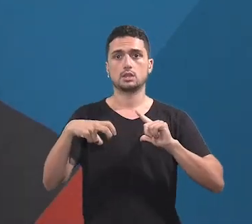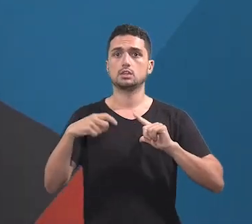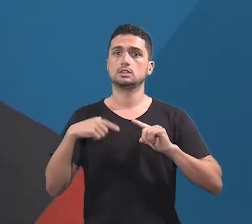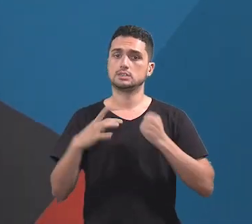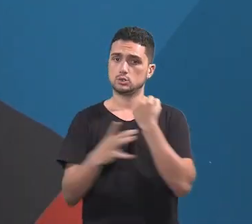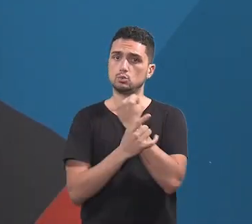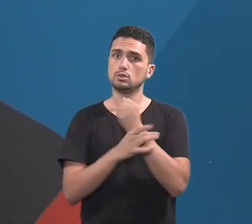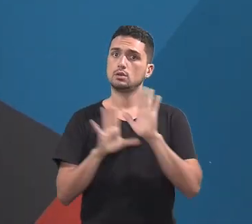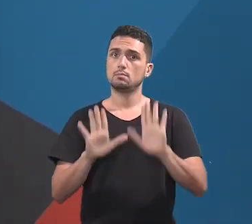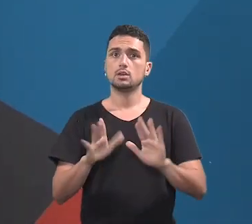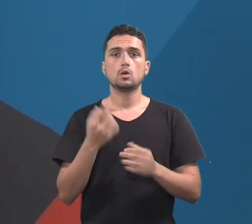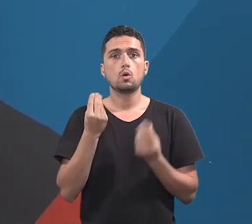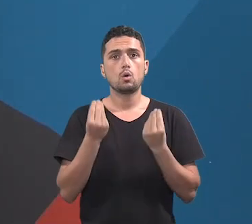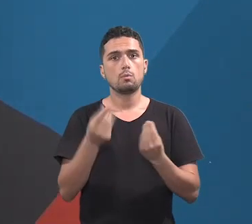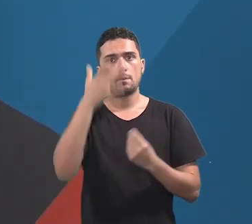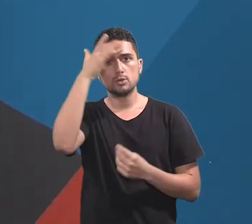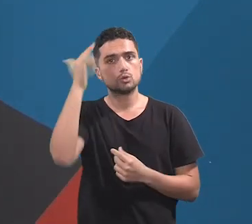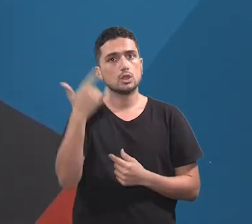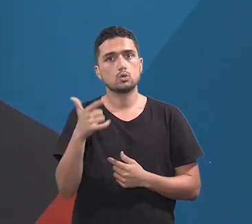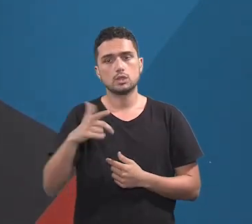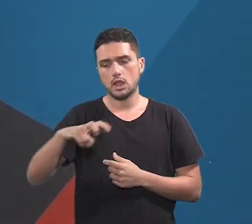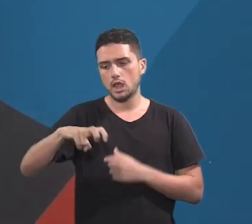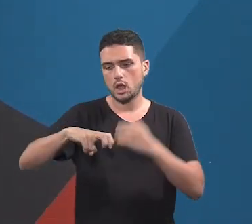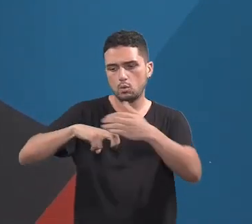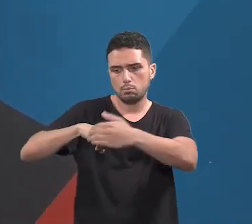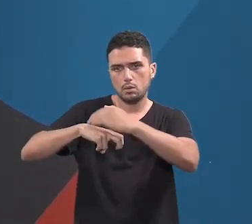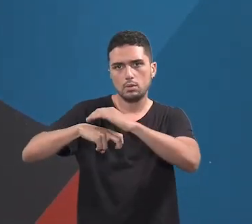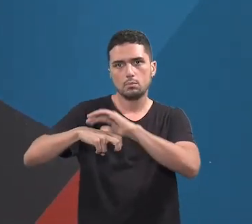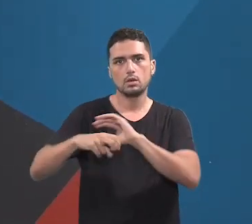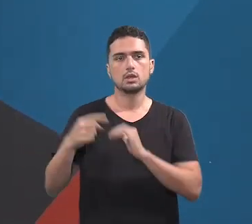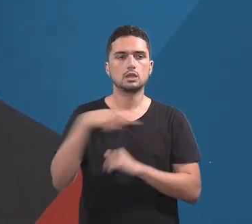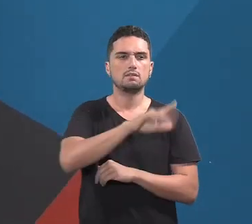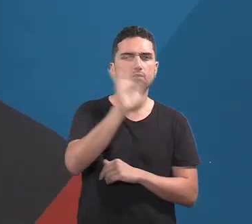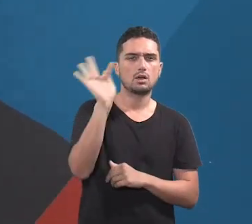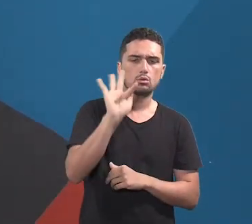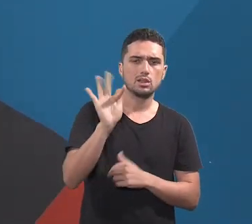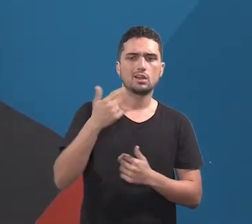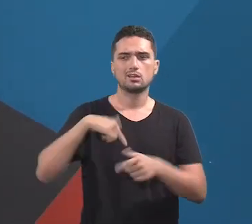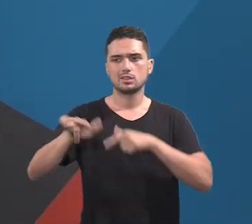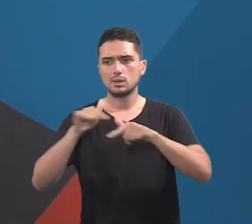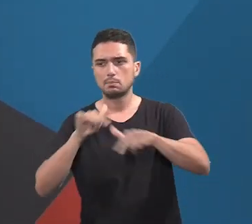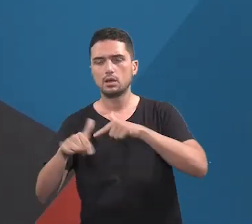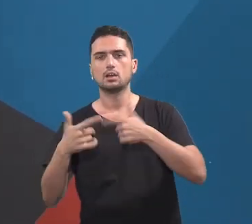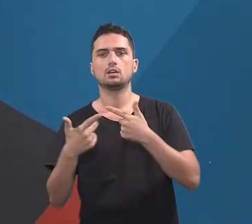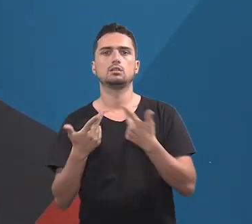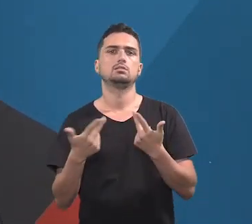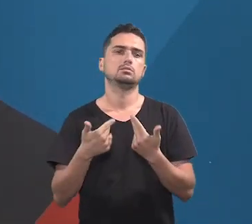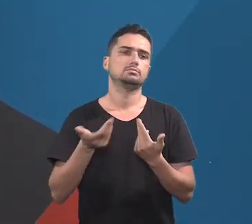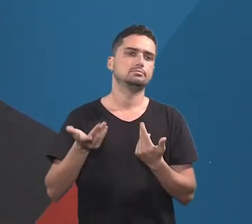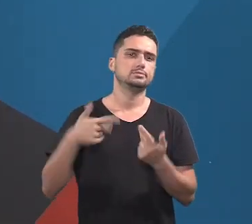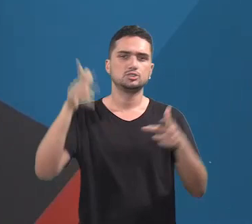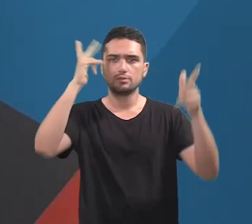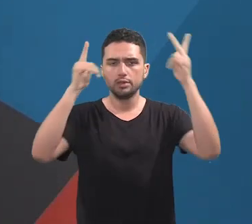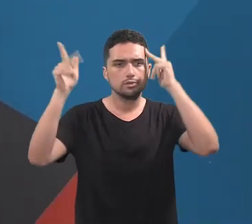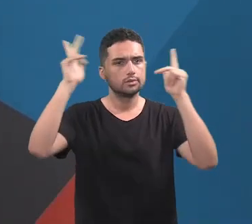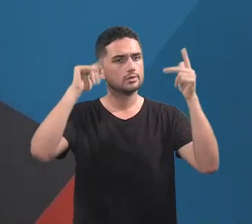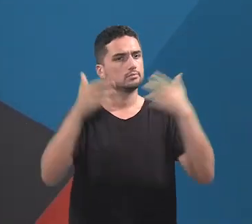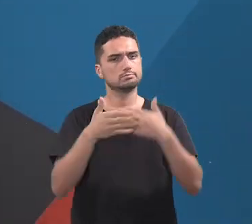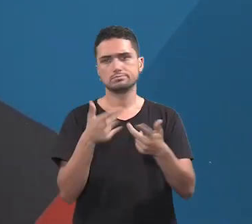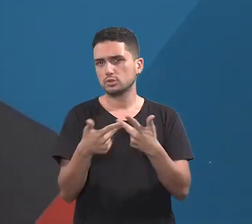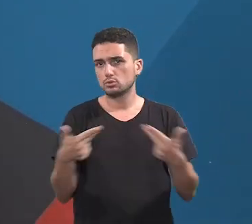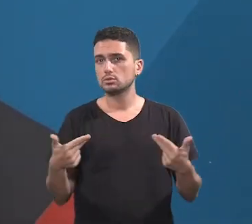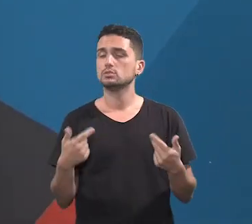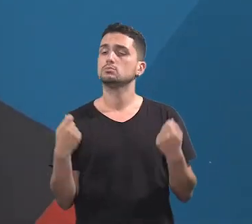eu não me senti à vontade, imagina uma pessoa que tem que passar todos os dias ali, umas indo para a faculdade, outras indo para o trabalho, outras indo para a região dos lagos.